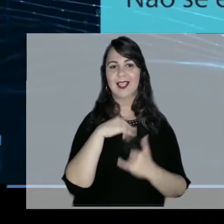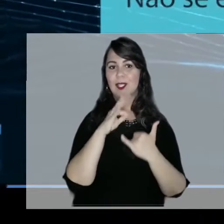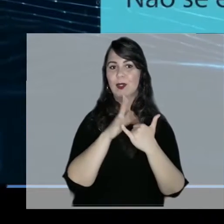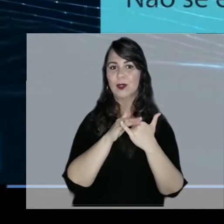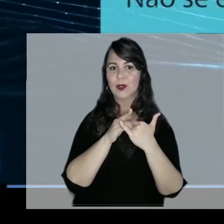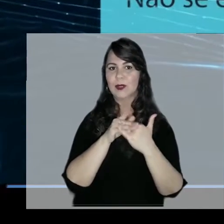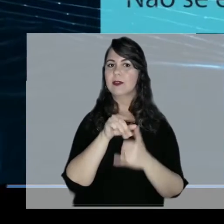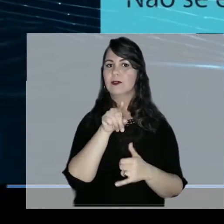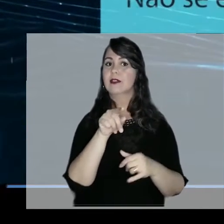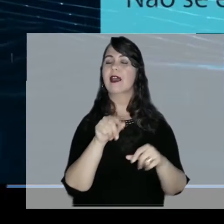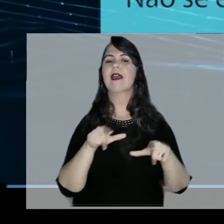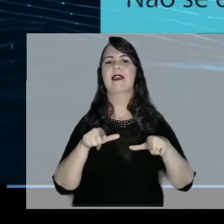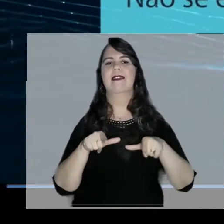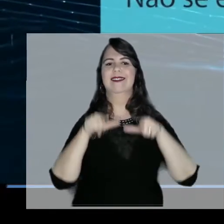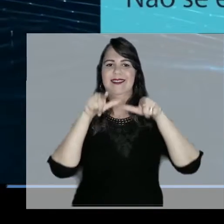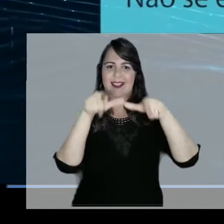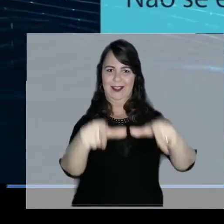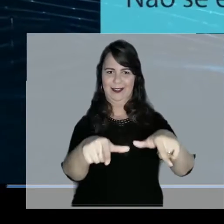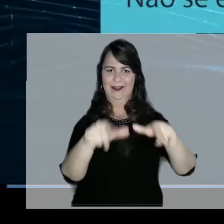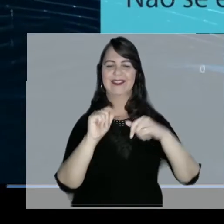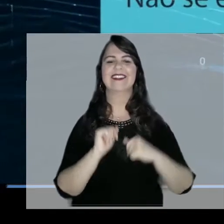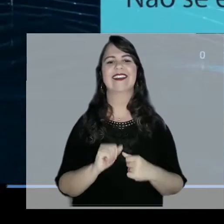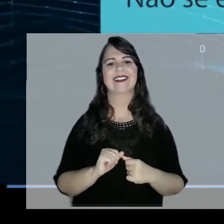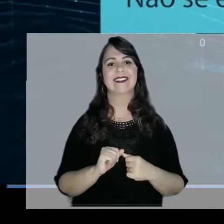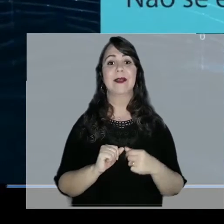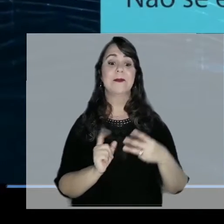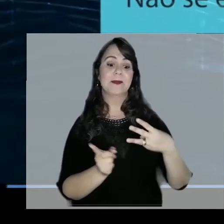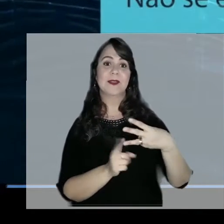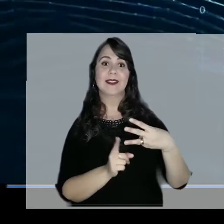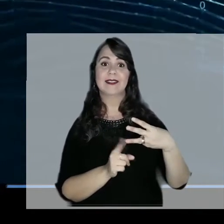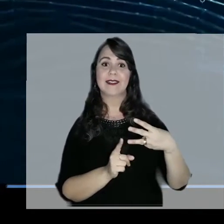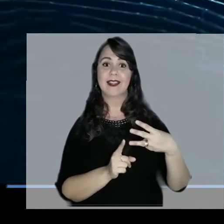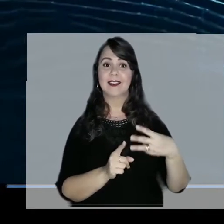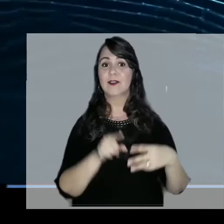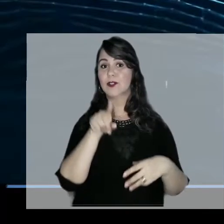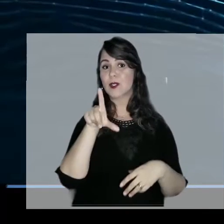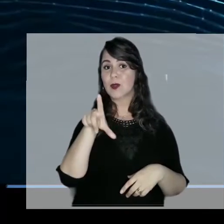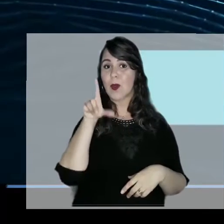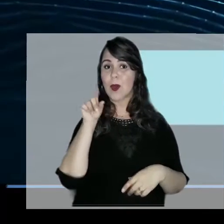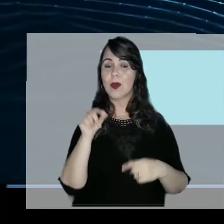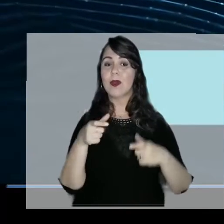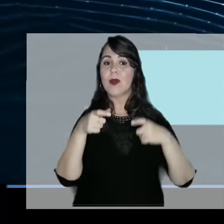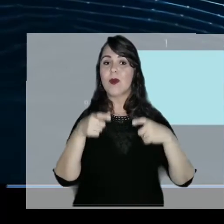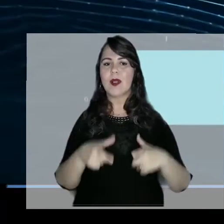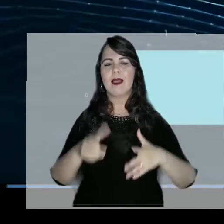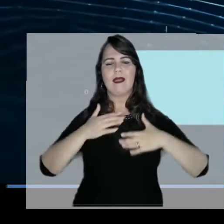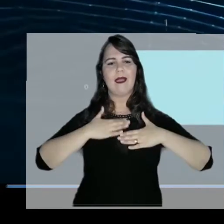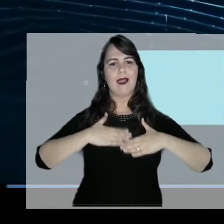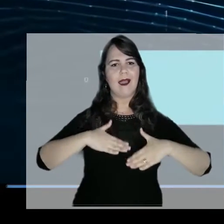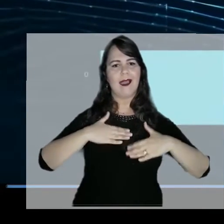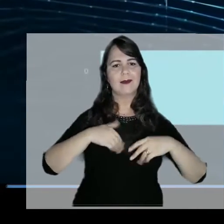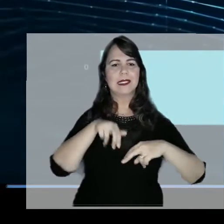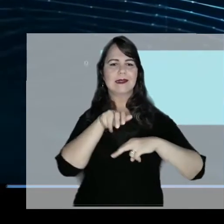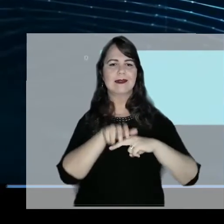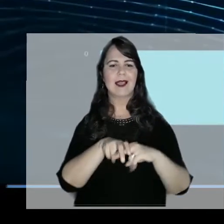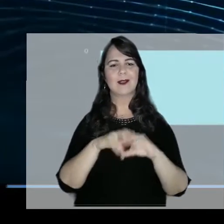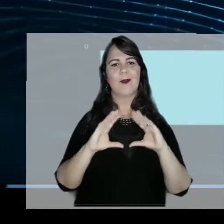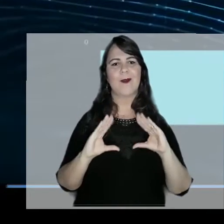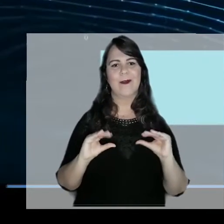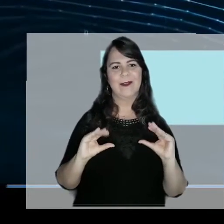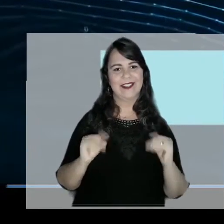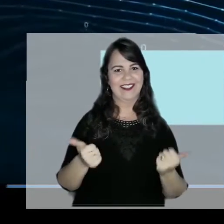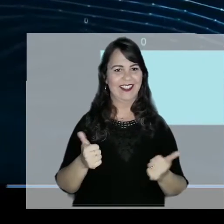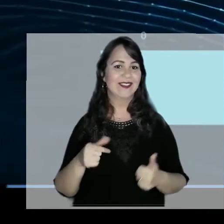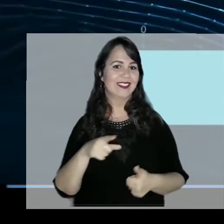do YouTube, para que você receba o seu certificado. Escolha um local silencioso, sente-se